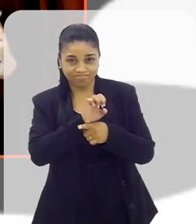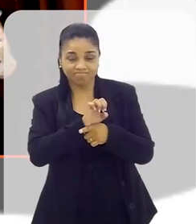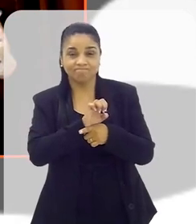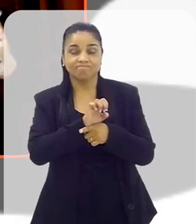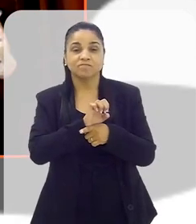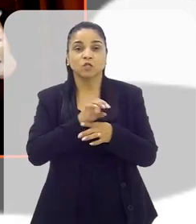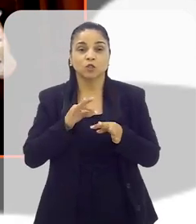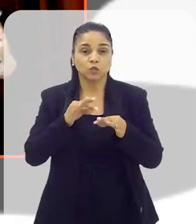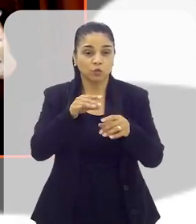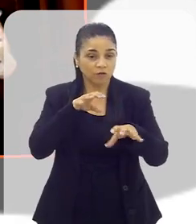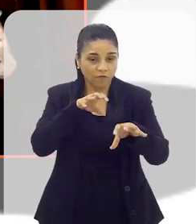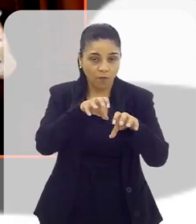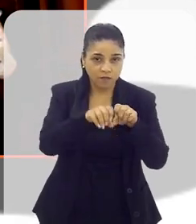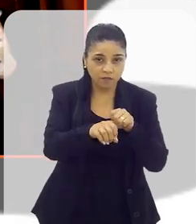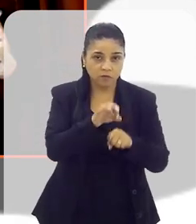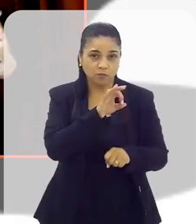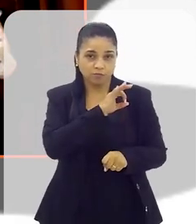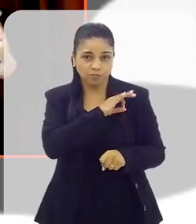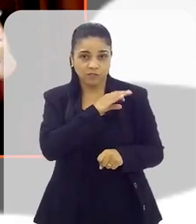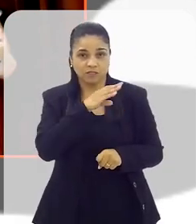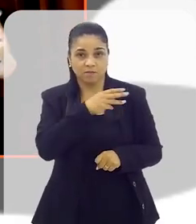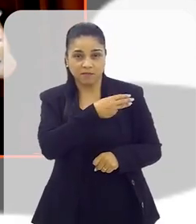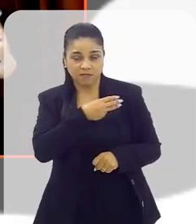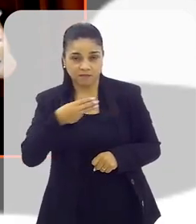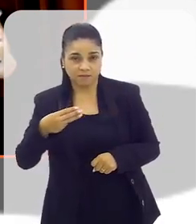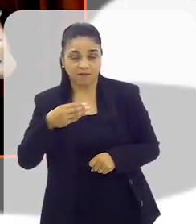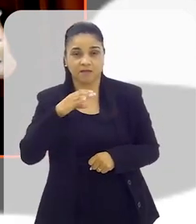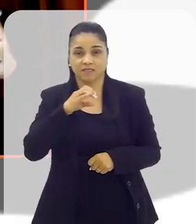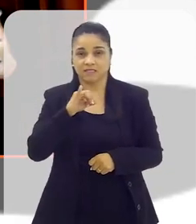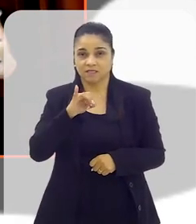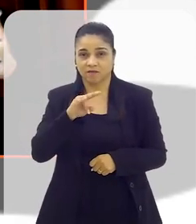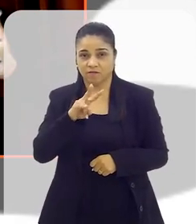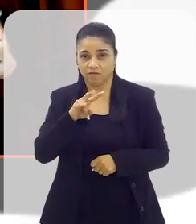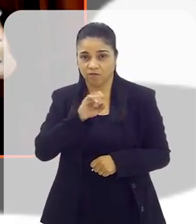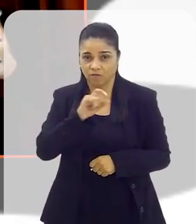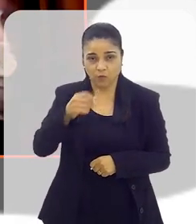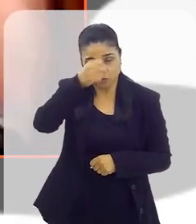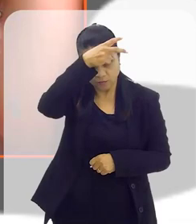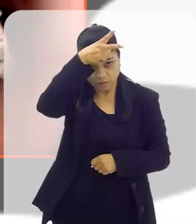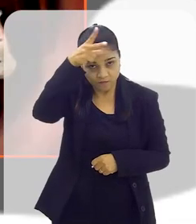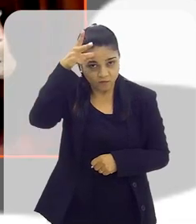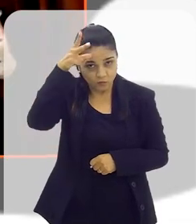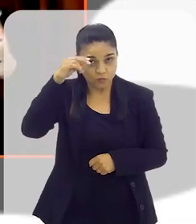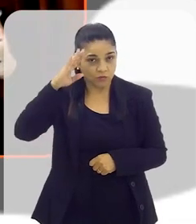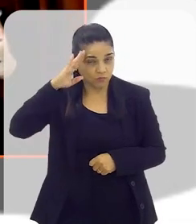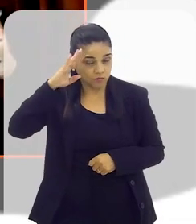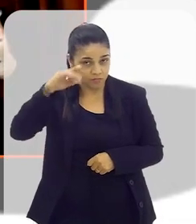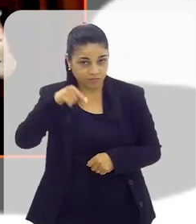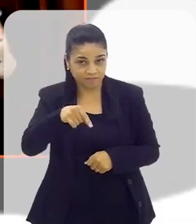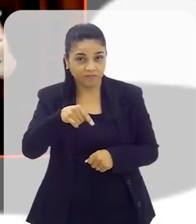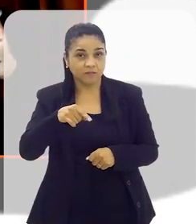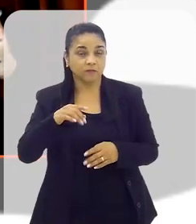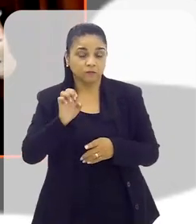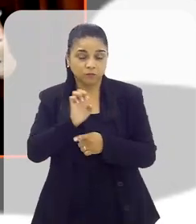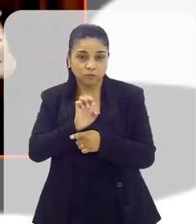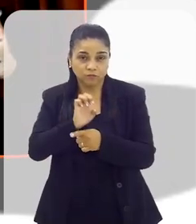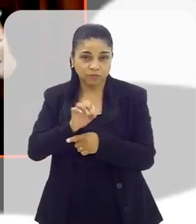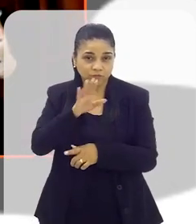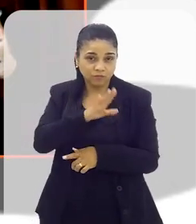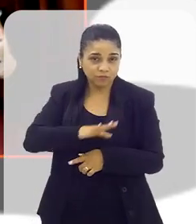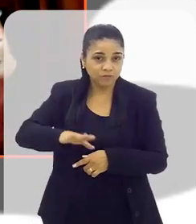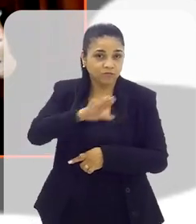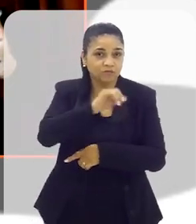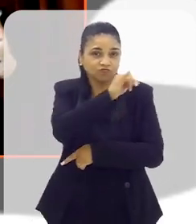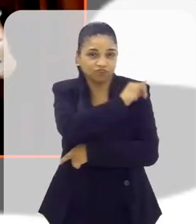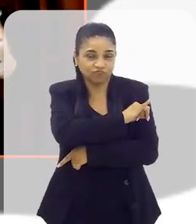todos os policiais militares, civis e guardas municipais de todos os municípios do Estado do Rio de Janeiro,